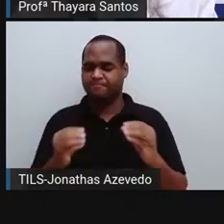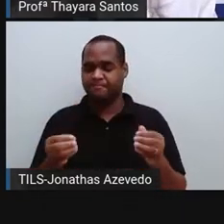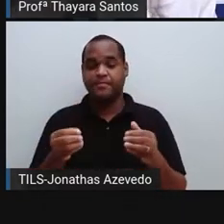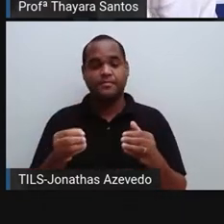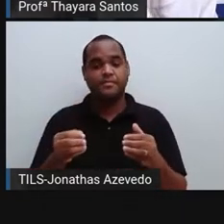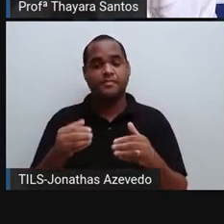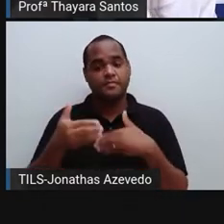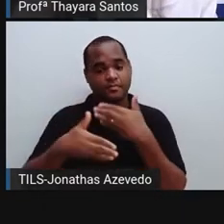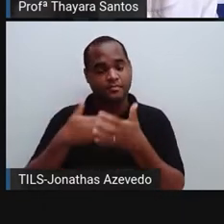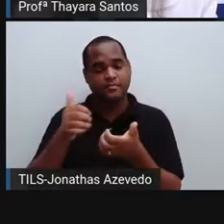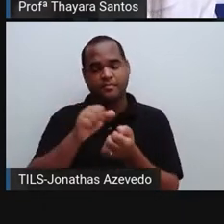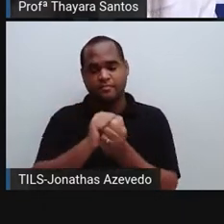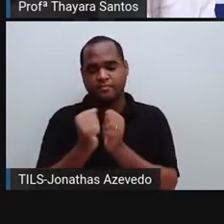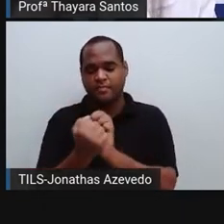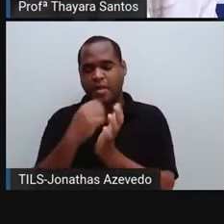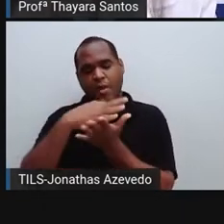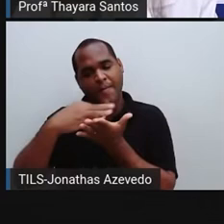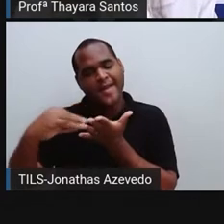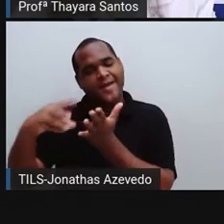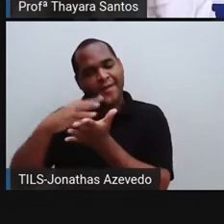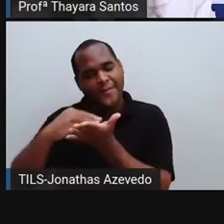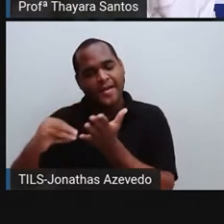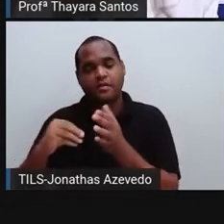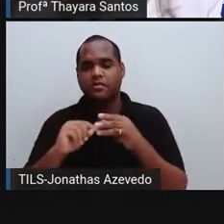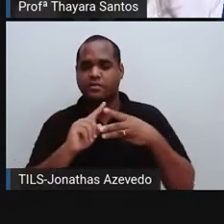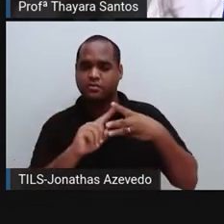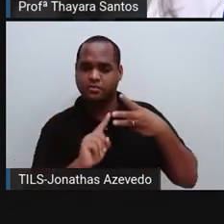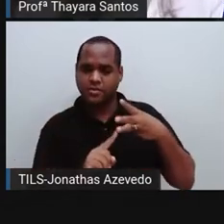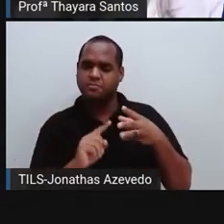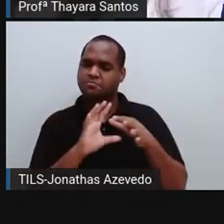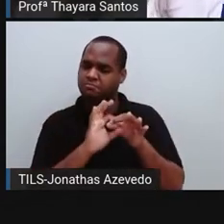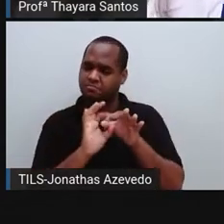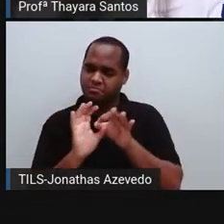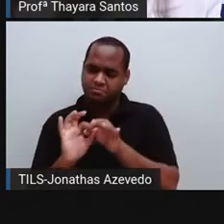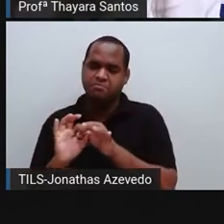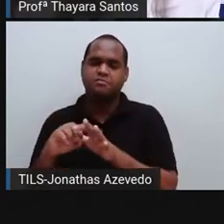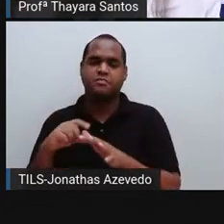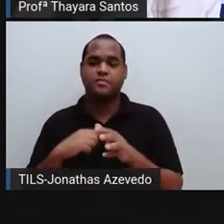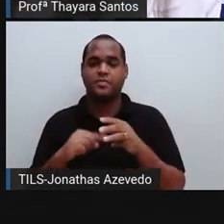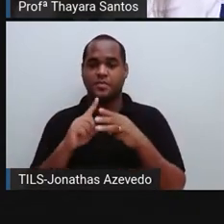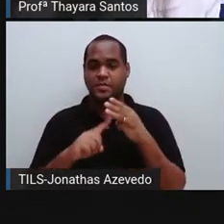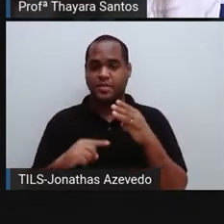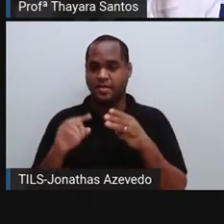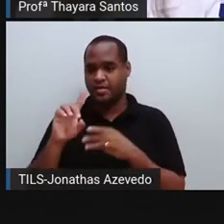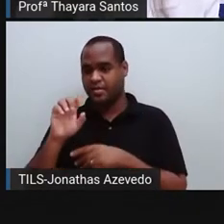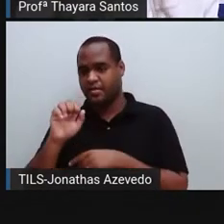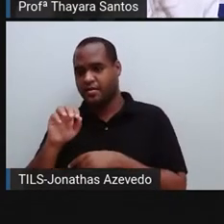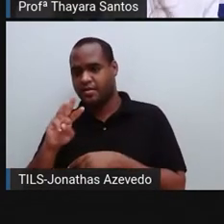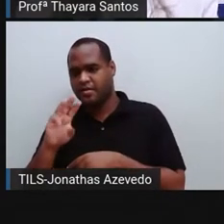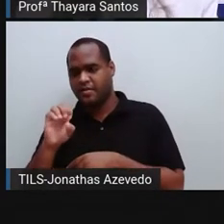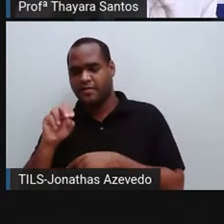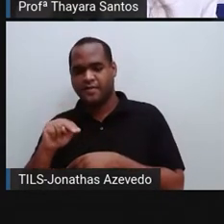Então essas são as três coisas que estão relacionadas com a teoria da seleção natural de Charles Darwin.